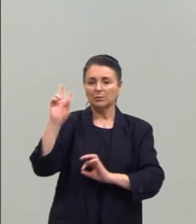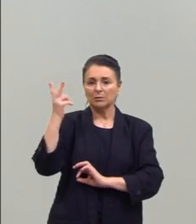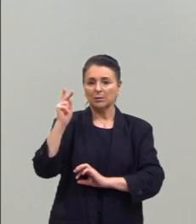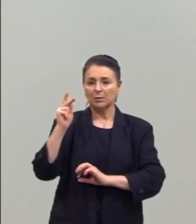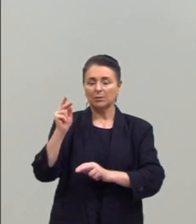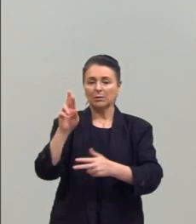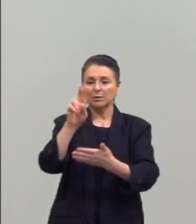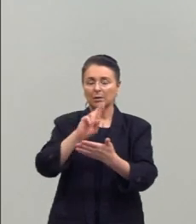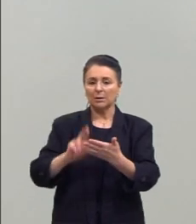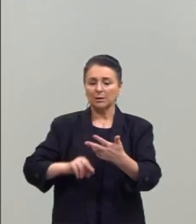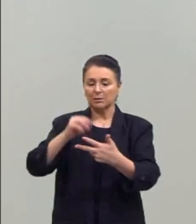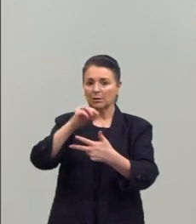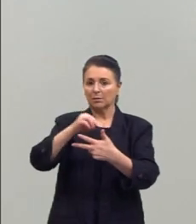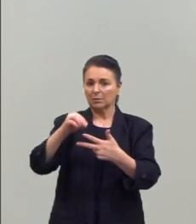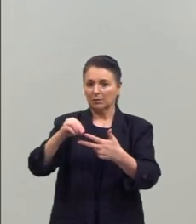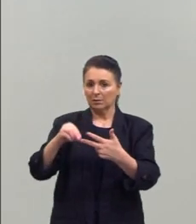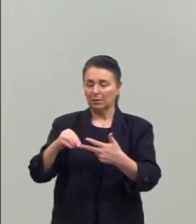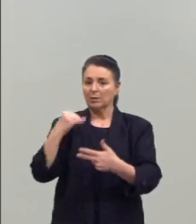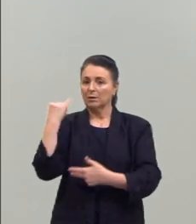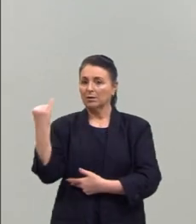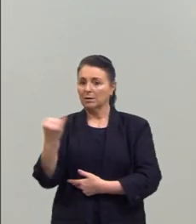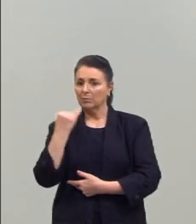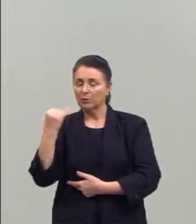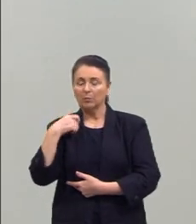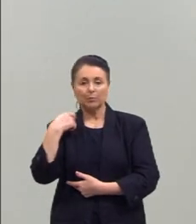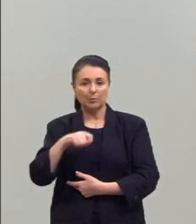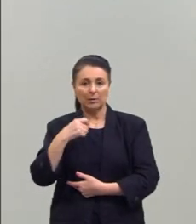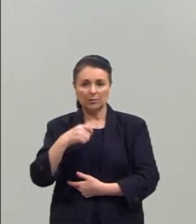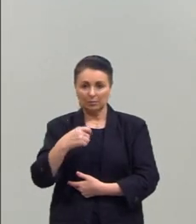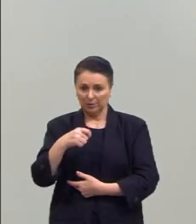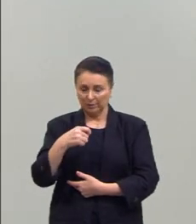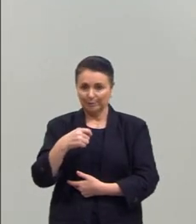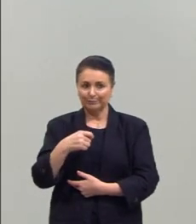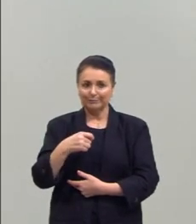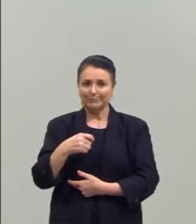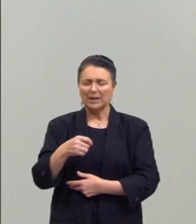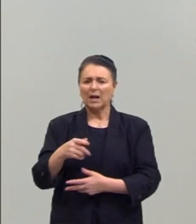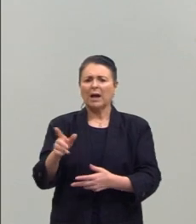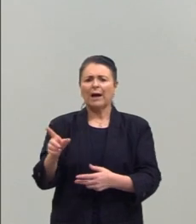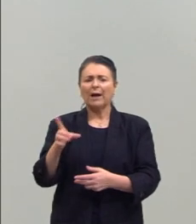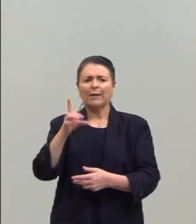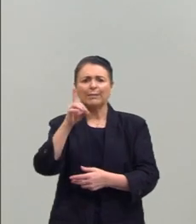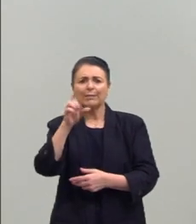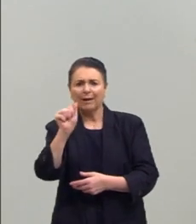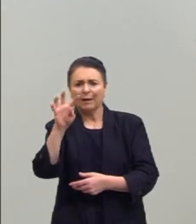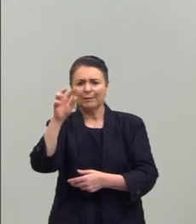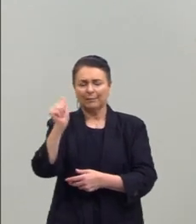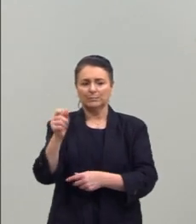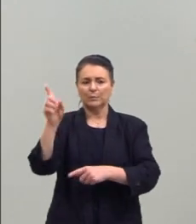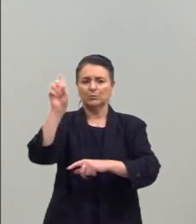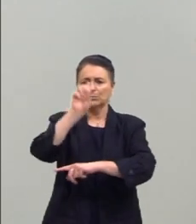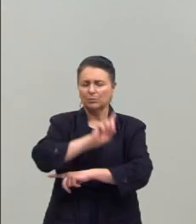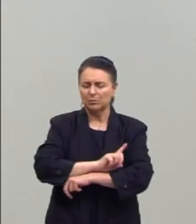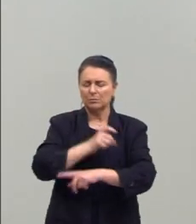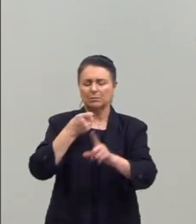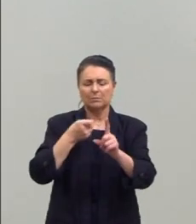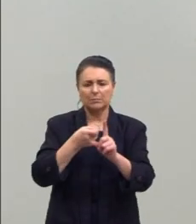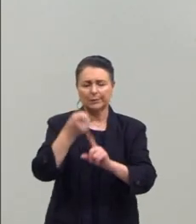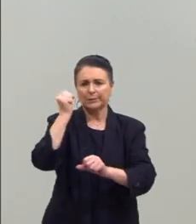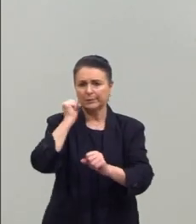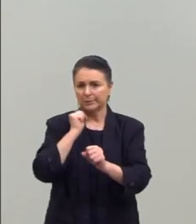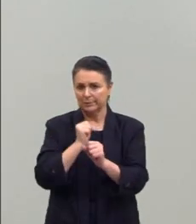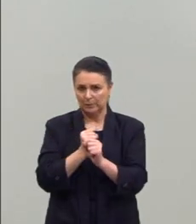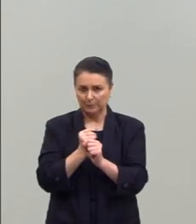do Enem. E uma questão importante é que a gente não precisa se ater às datas precisas, o dia, o mês exato que algo